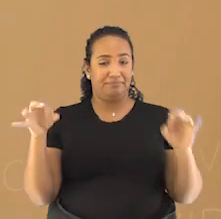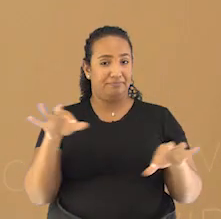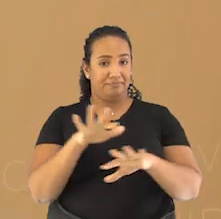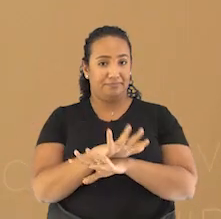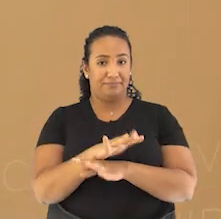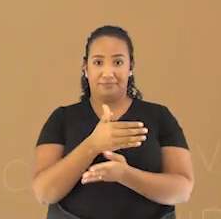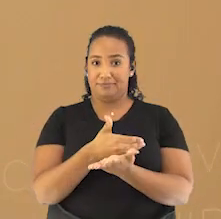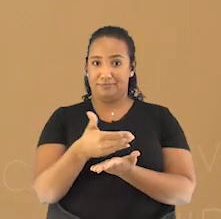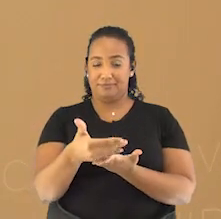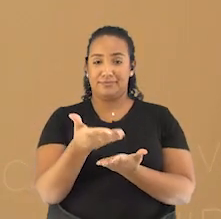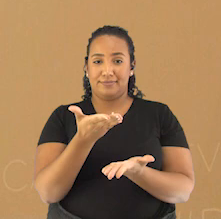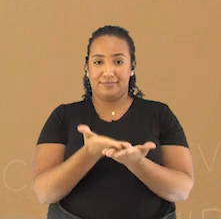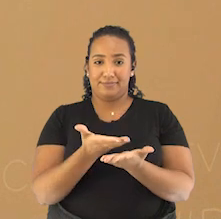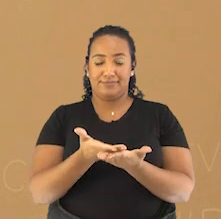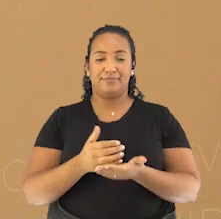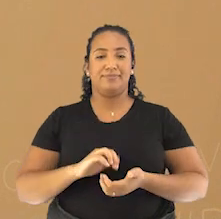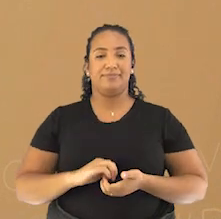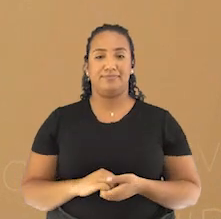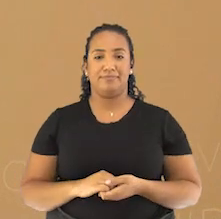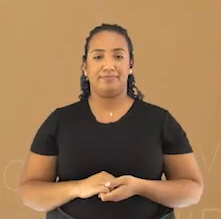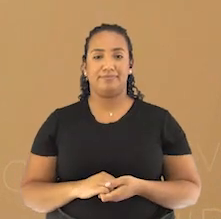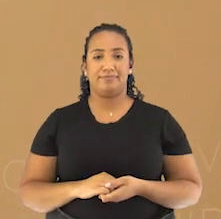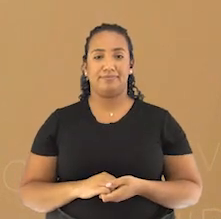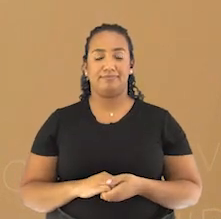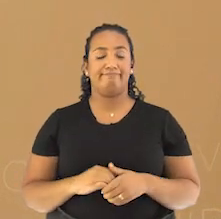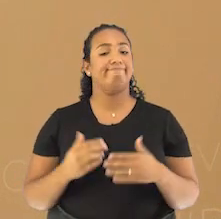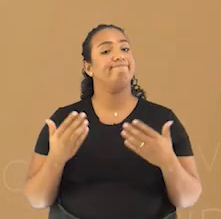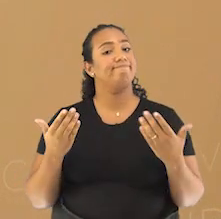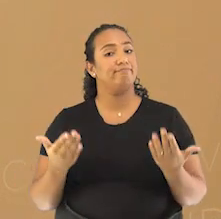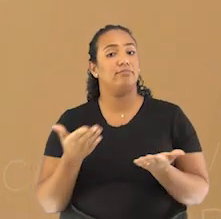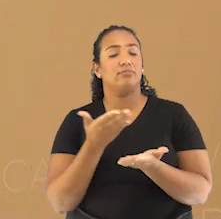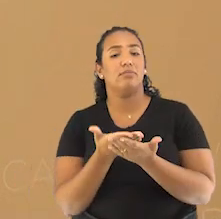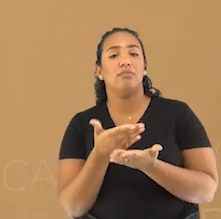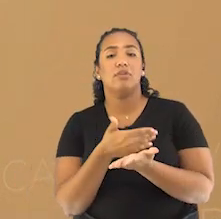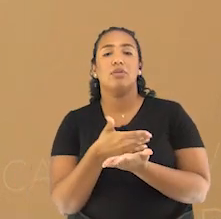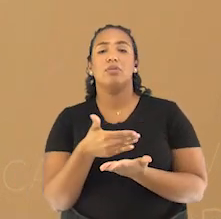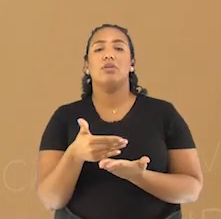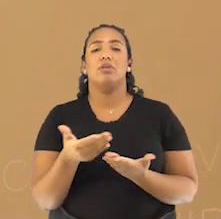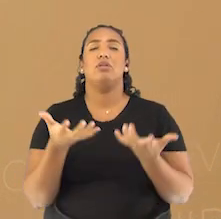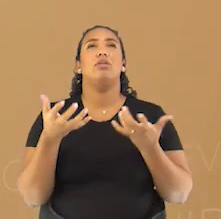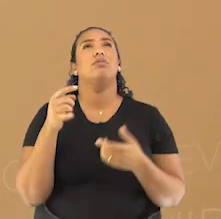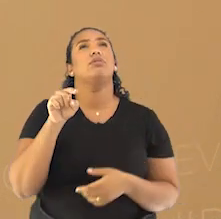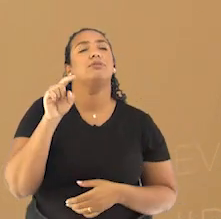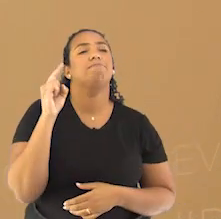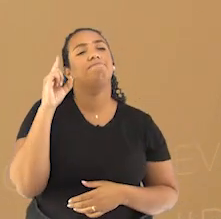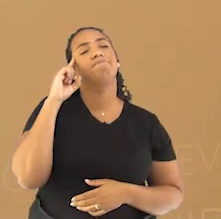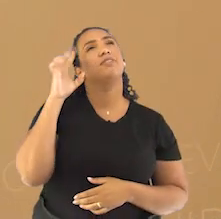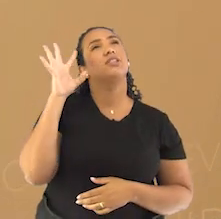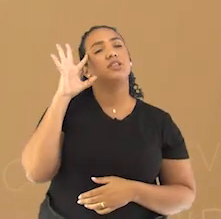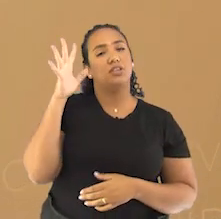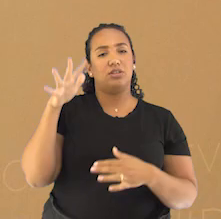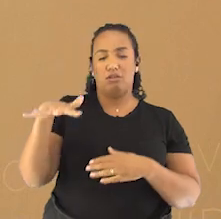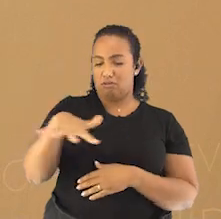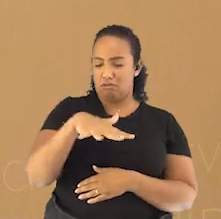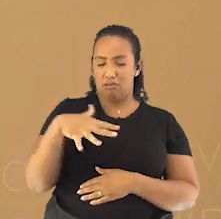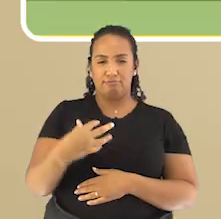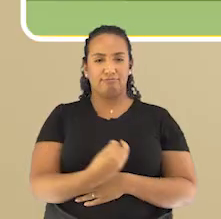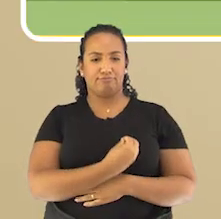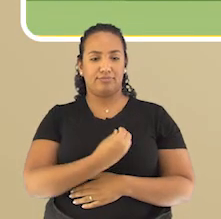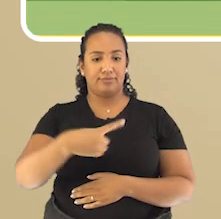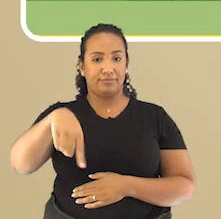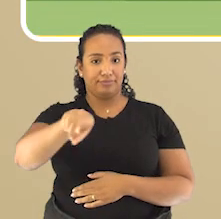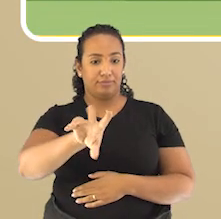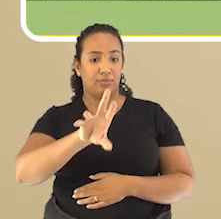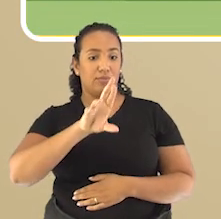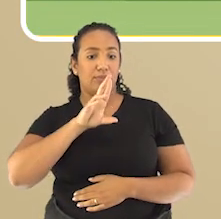retomar a nossa conversa, pessoal? Para começarmos, quero que você pense aí sobre o local em que você vive e me responda.